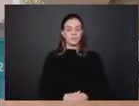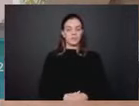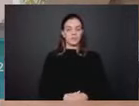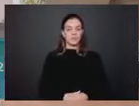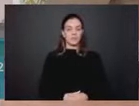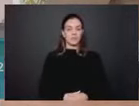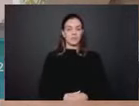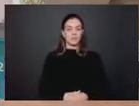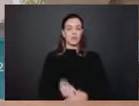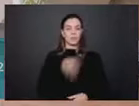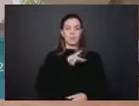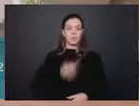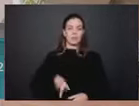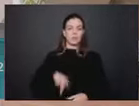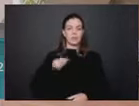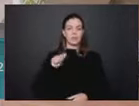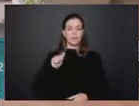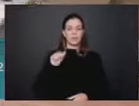Rafael Félix Cohen.